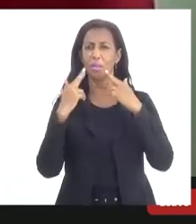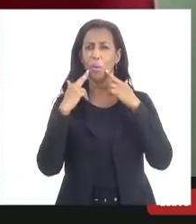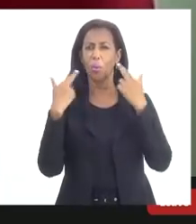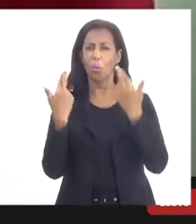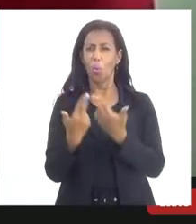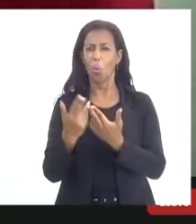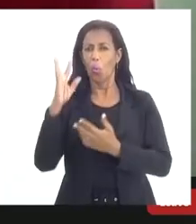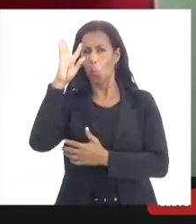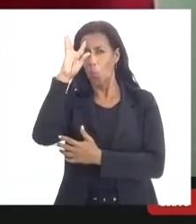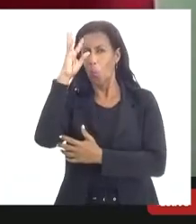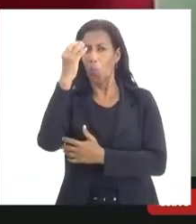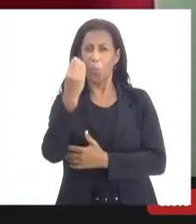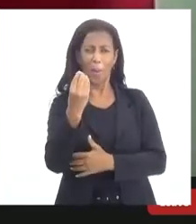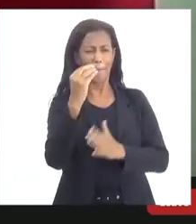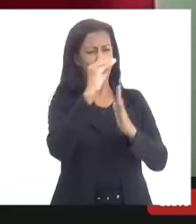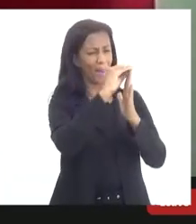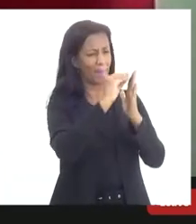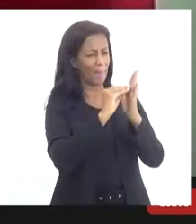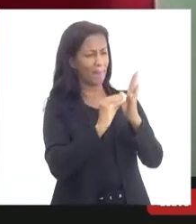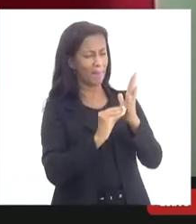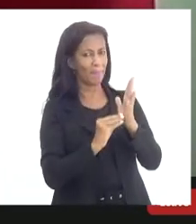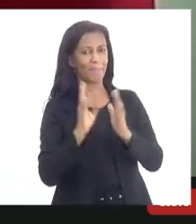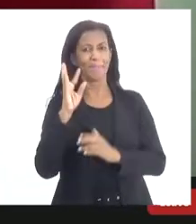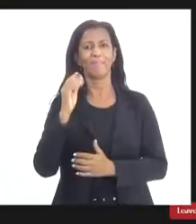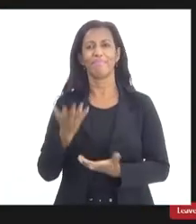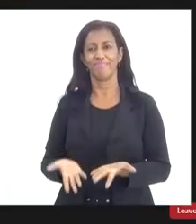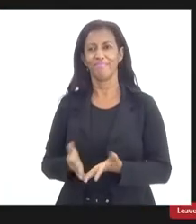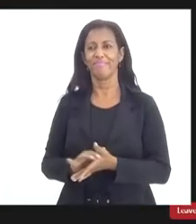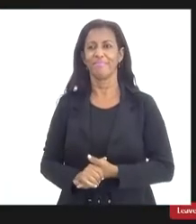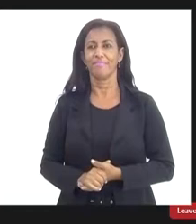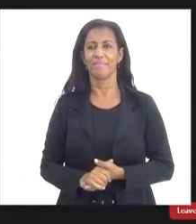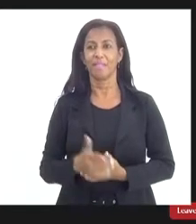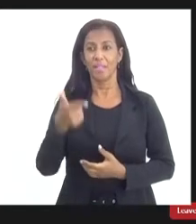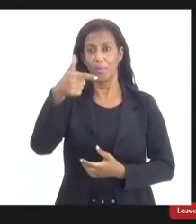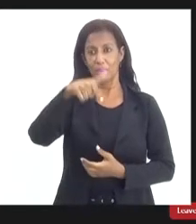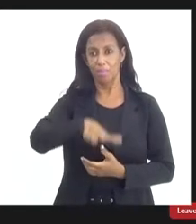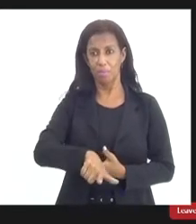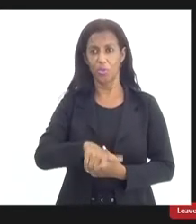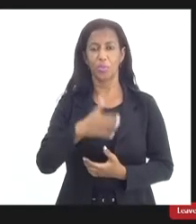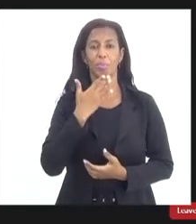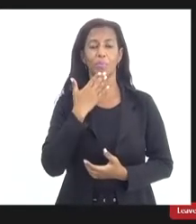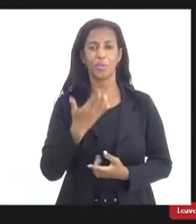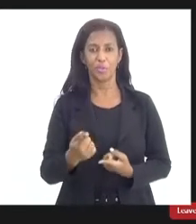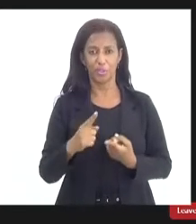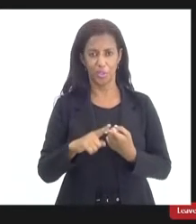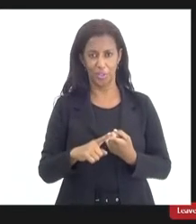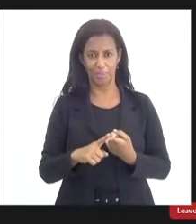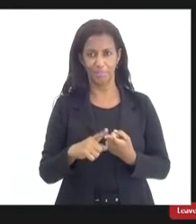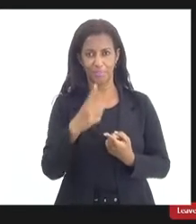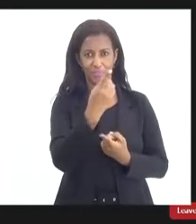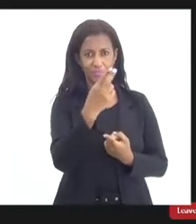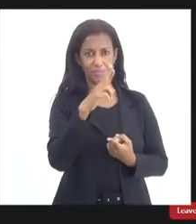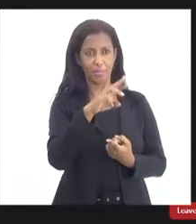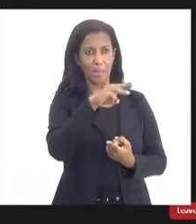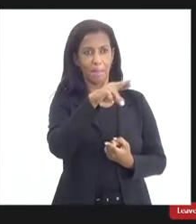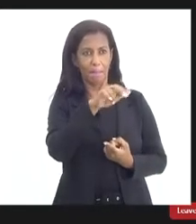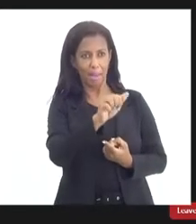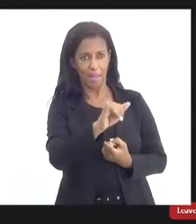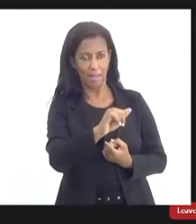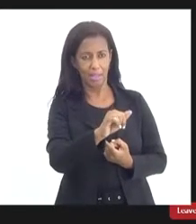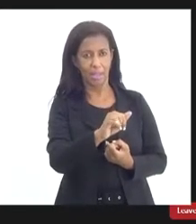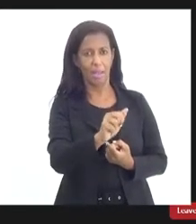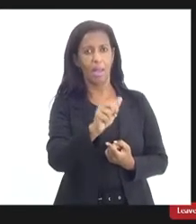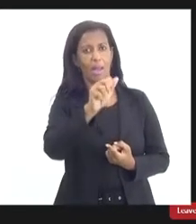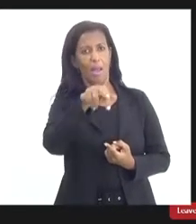providências a serem tomadas tá doutora Cristina então repetindo aqui pedir aí a doutora Maria Augusta que